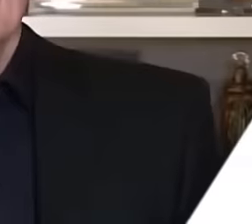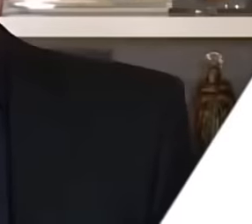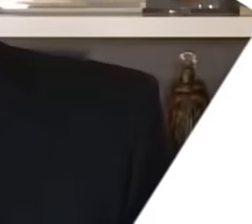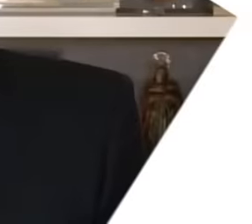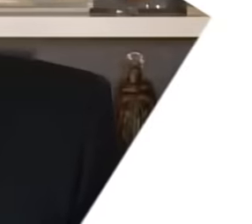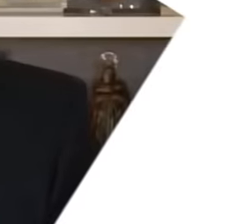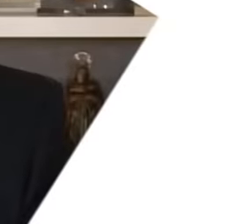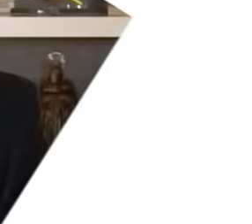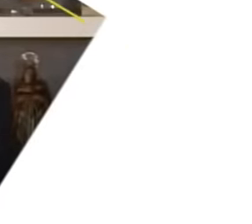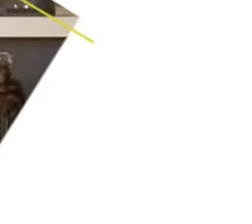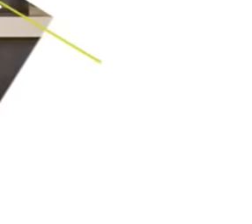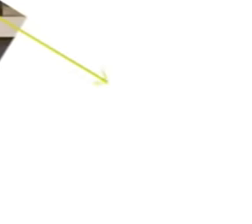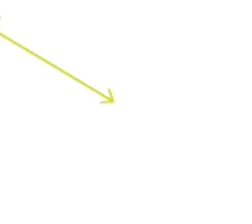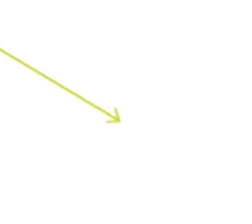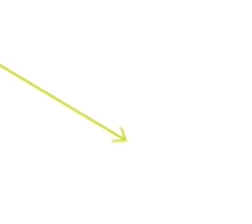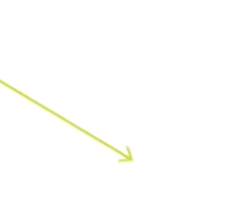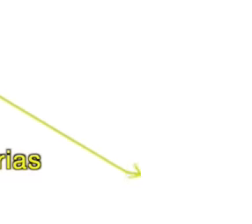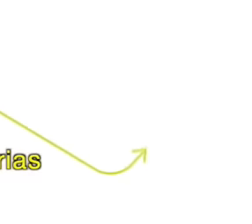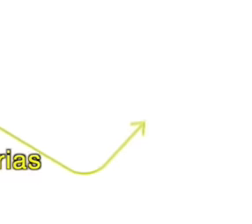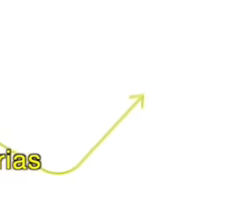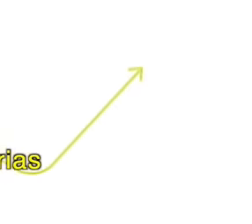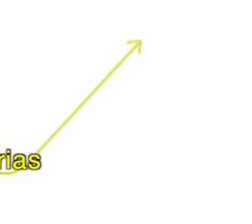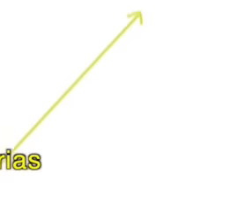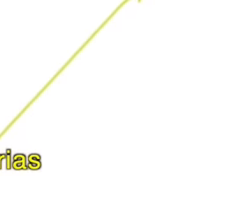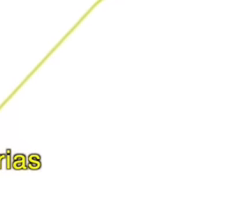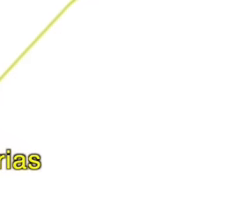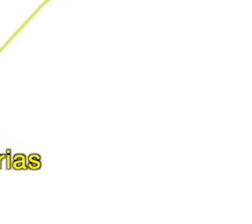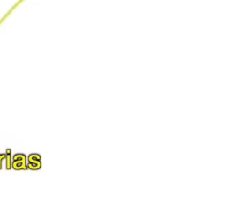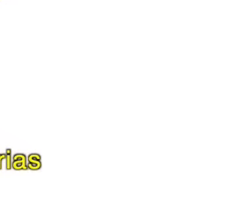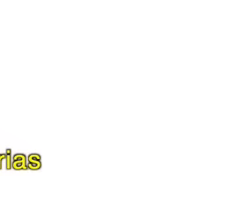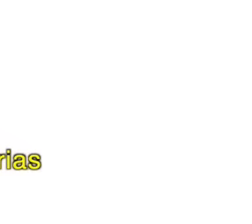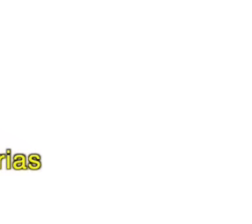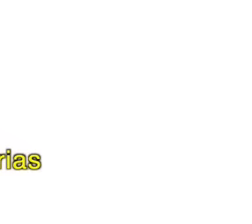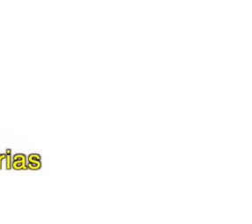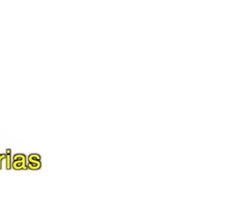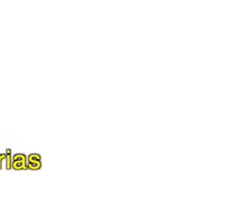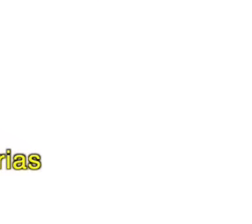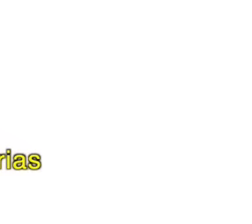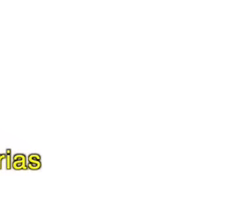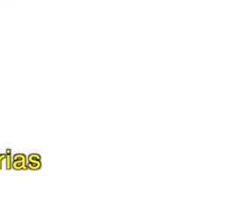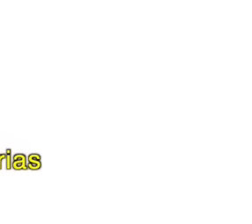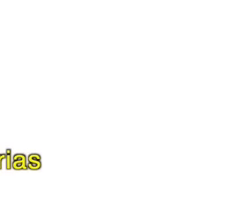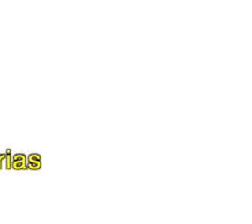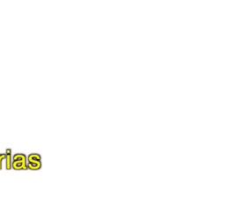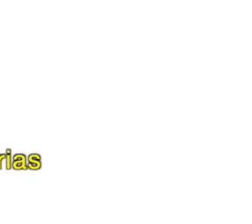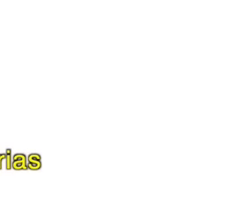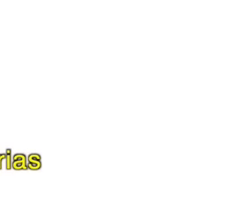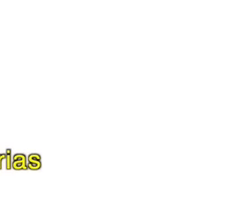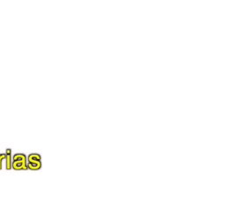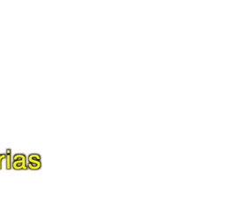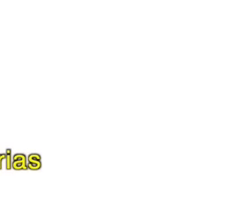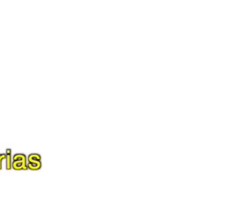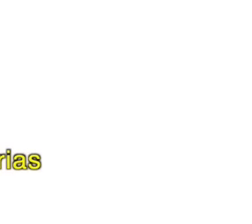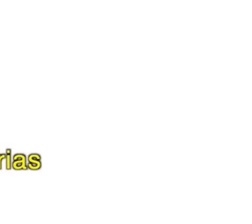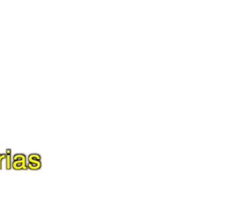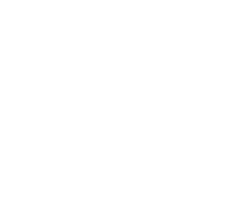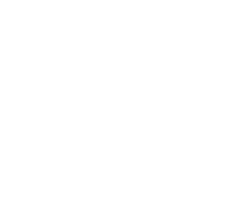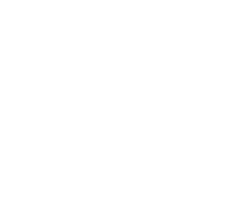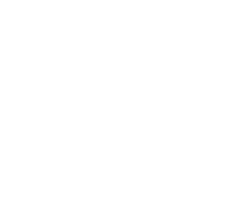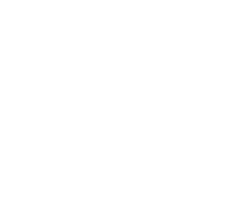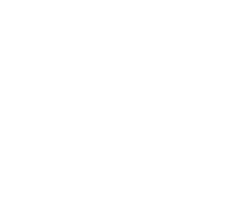Acreditamos que podemos gerar um impacto hoje, para que versões cada vez mais felizes dessas histórias possam ser escritas no futuro próximo.